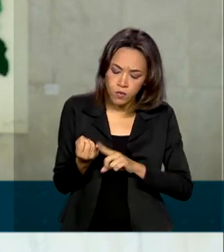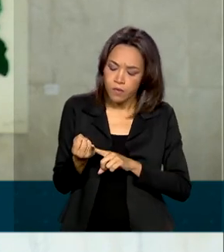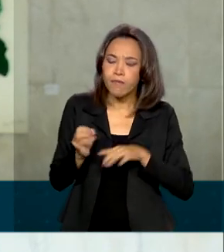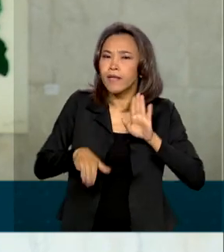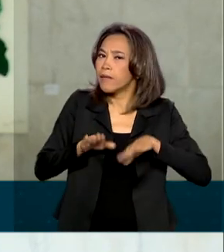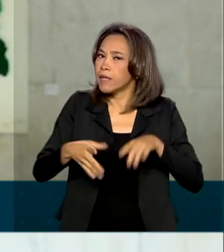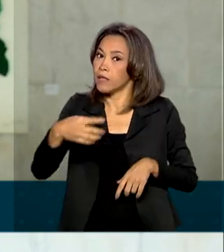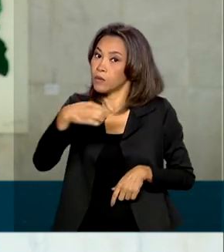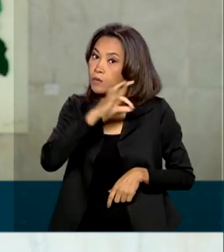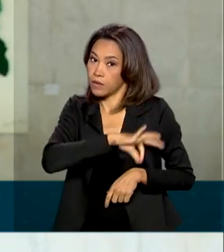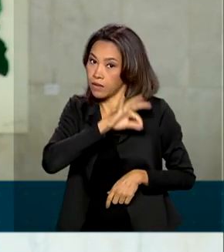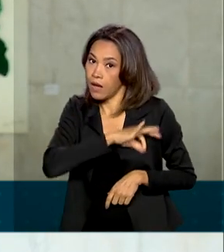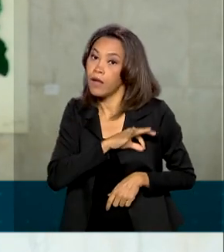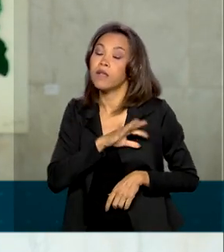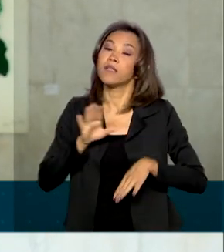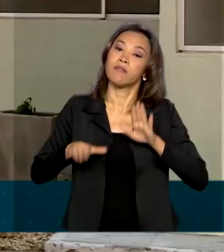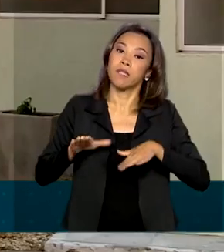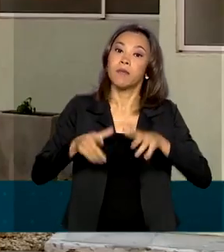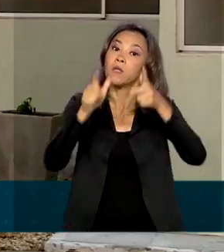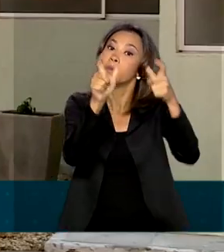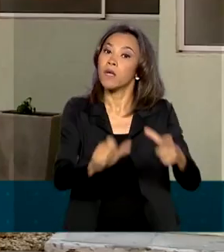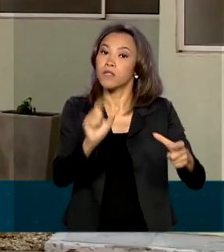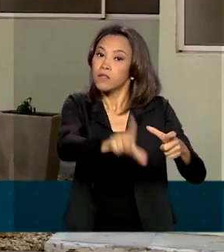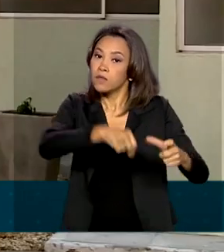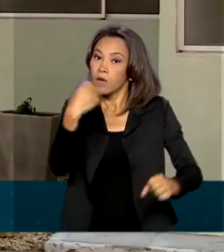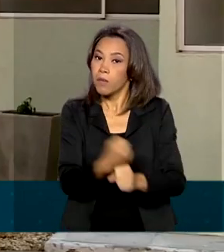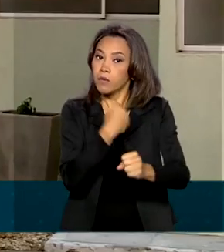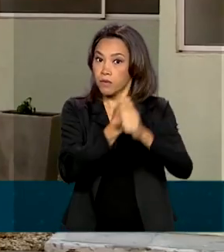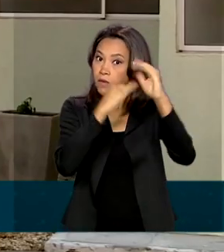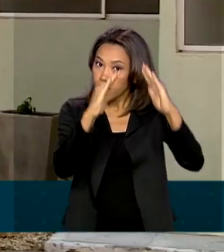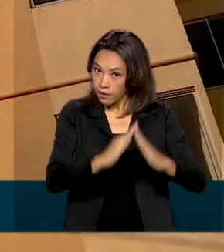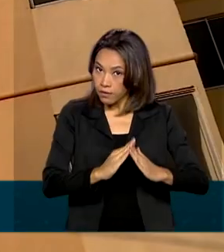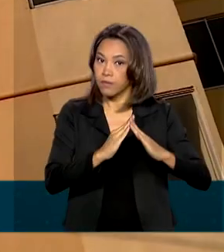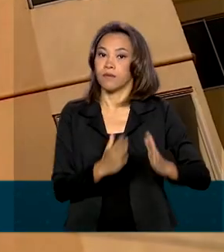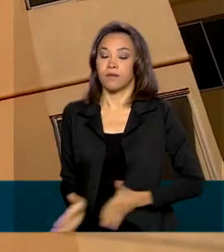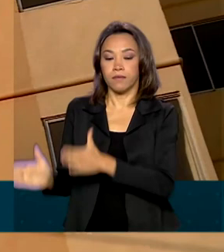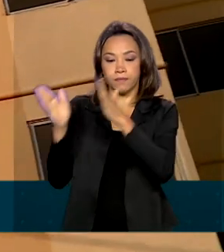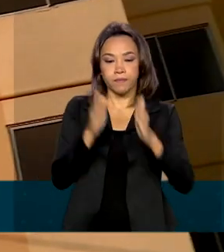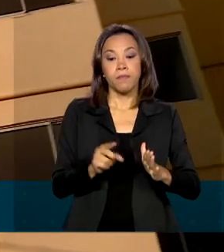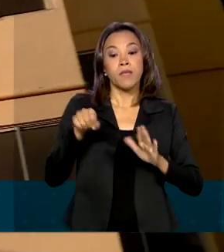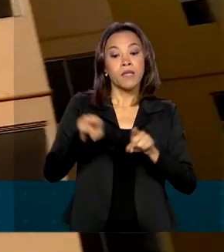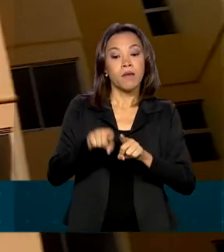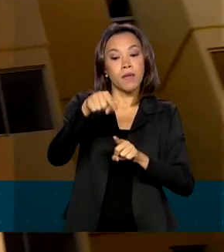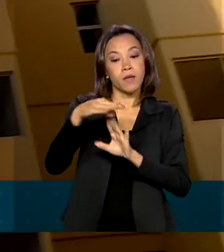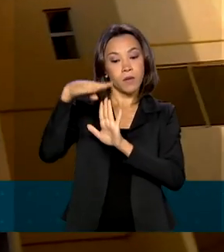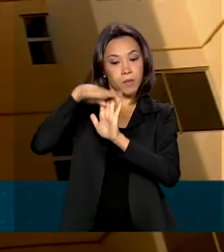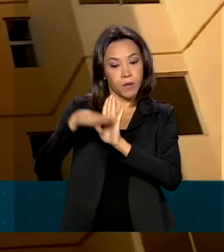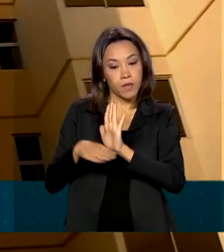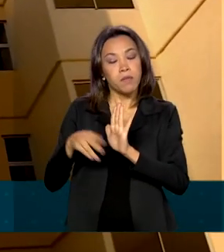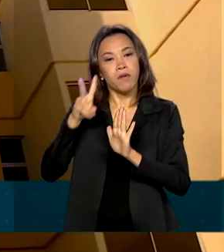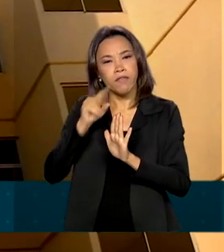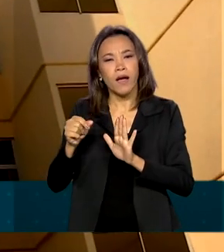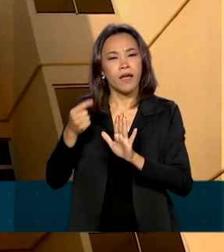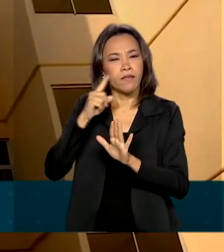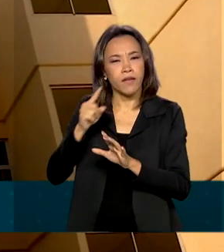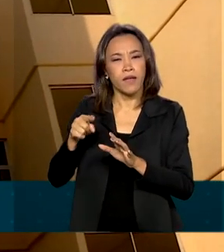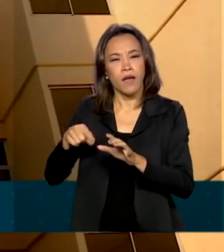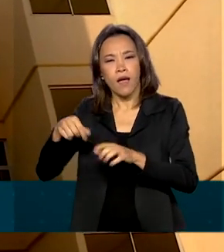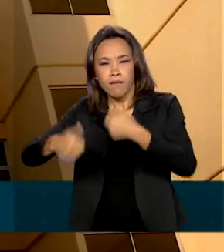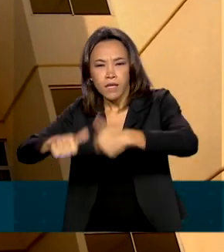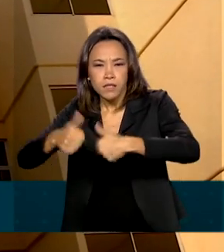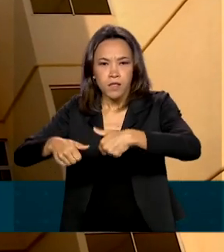renda e da localização do imóvel. O Casa Verde e Amarela também vai cuidar da regularização fundiária e da